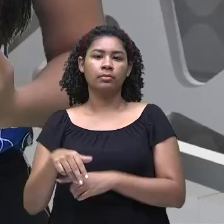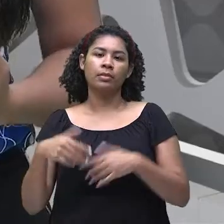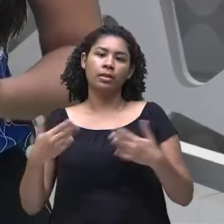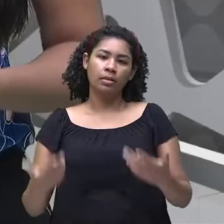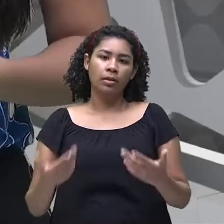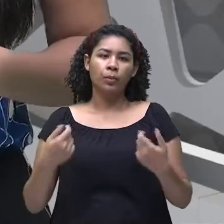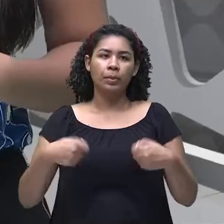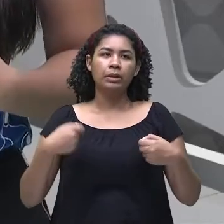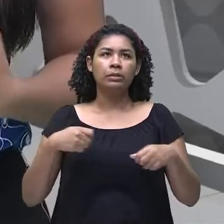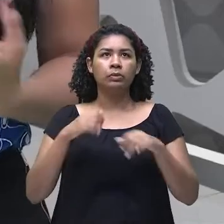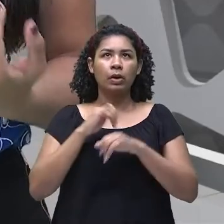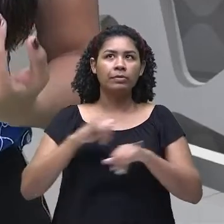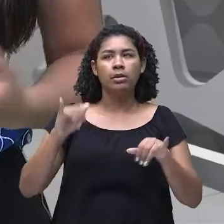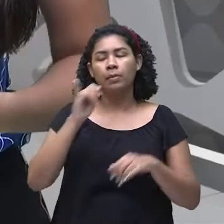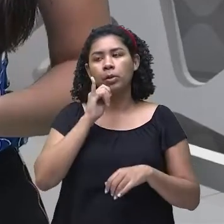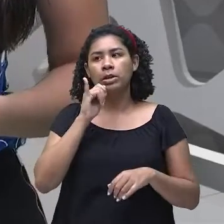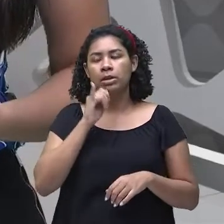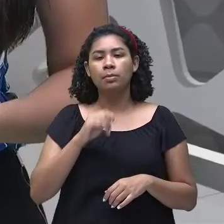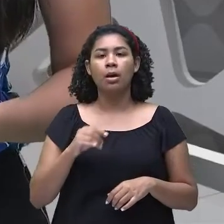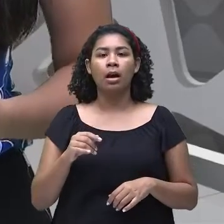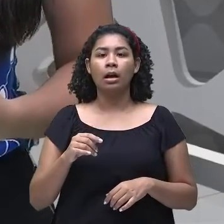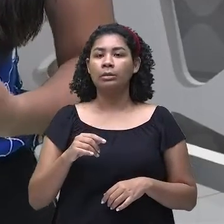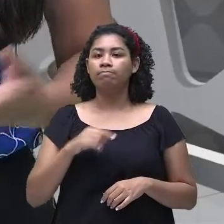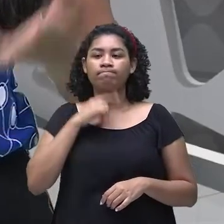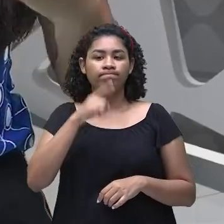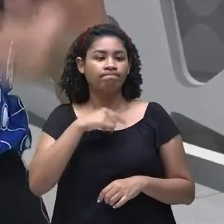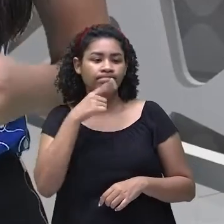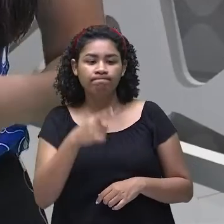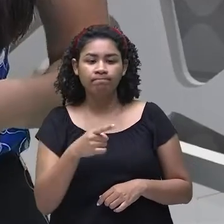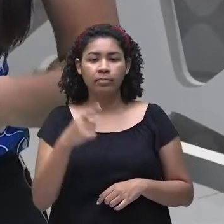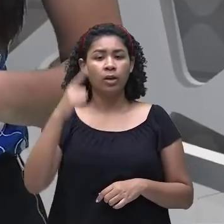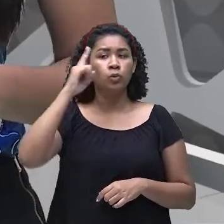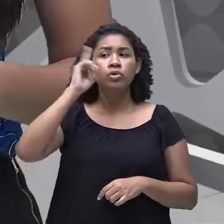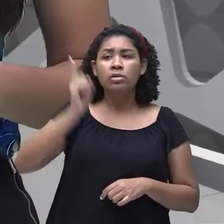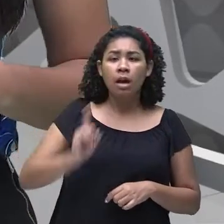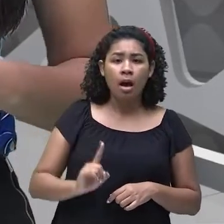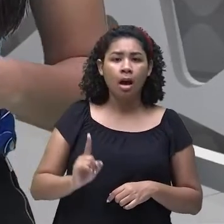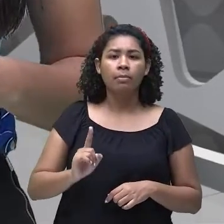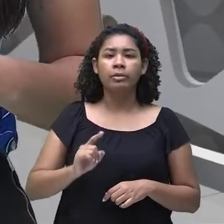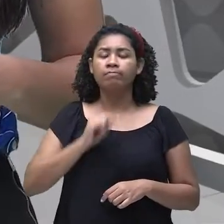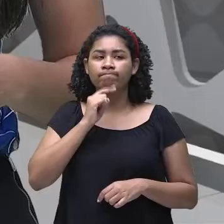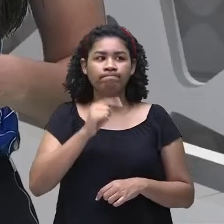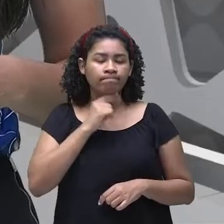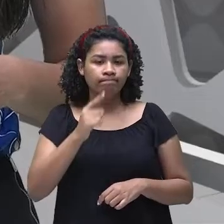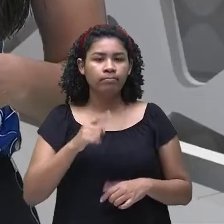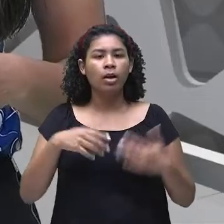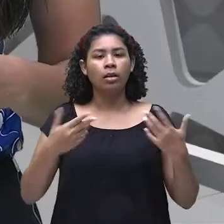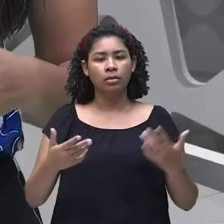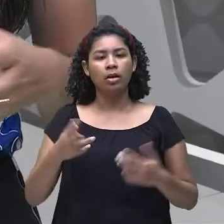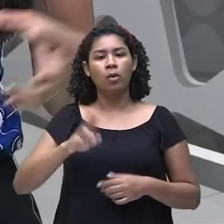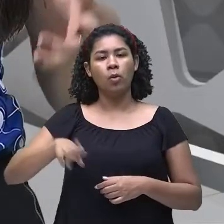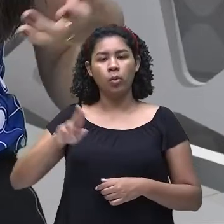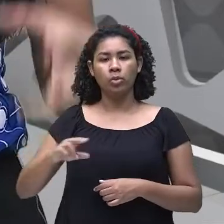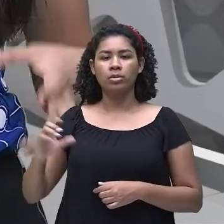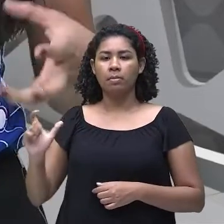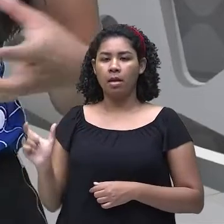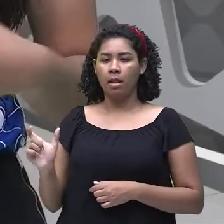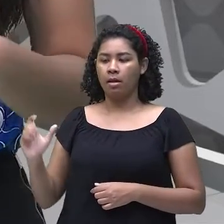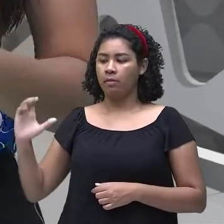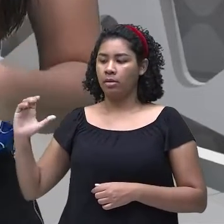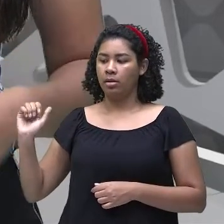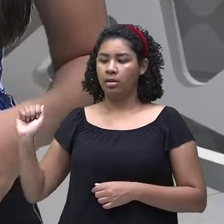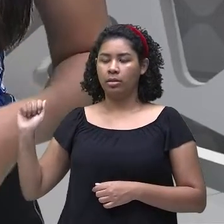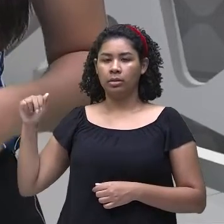passar uma ideia de que não pode, né? Não sabe, não consegue. Eu posso usar essa contraçãozinha assim. Ela é a